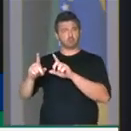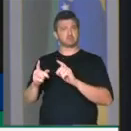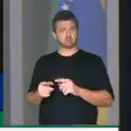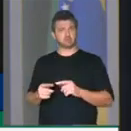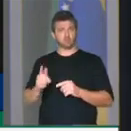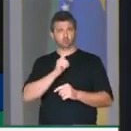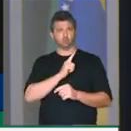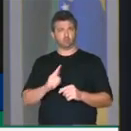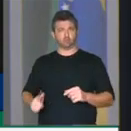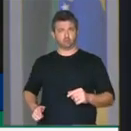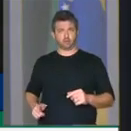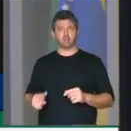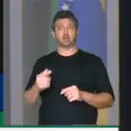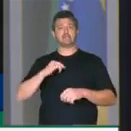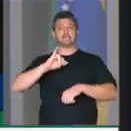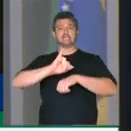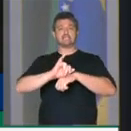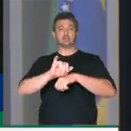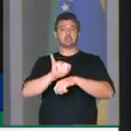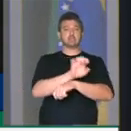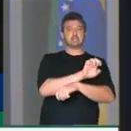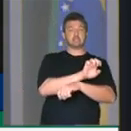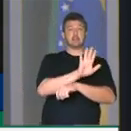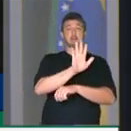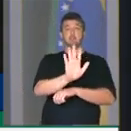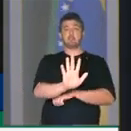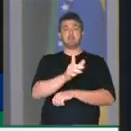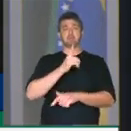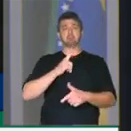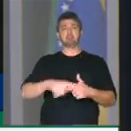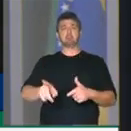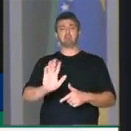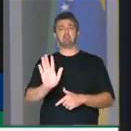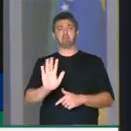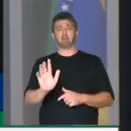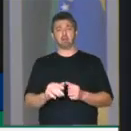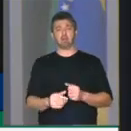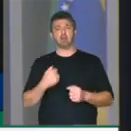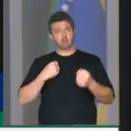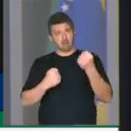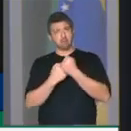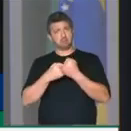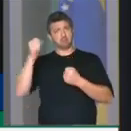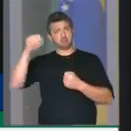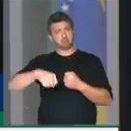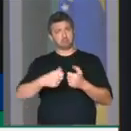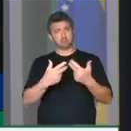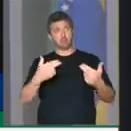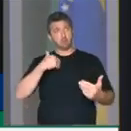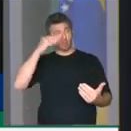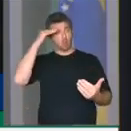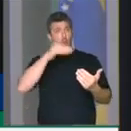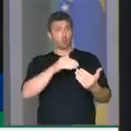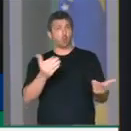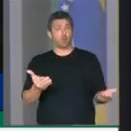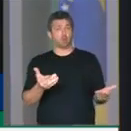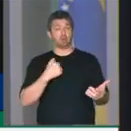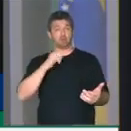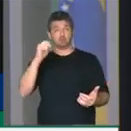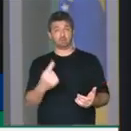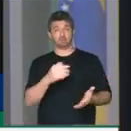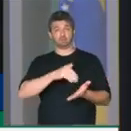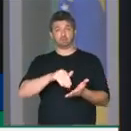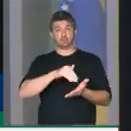ao governo, um partido de centro-esquerda, mas eu não tenho nenhum problema em apoiar algo que eu concordo. Eu fui